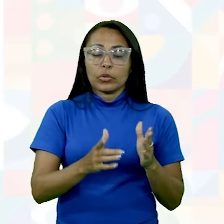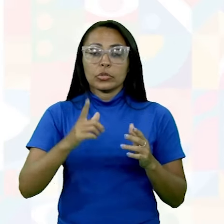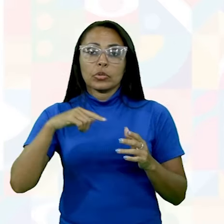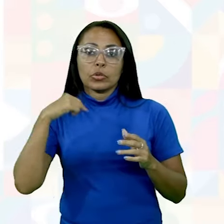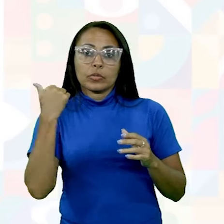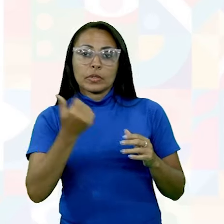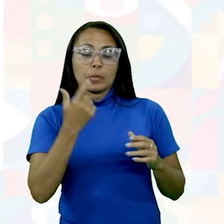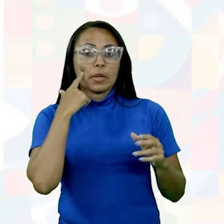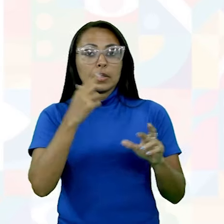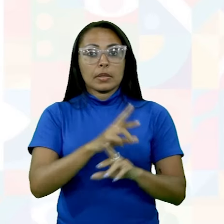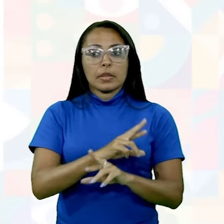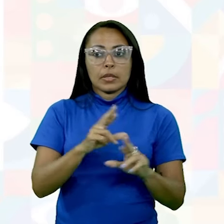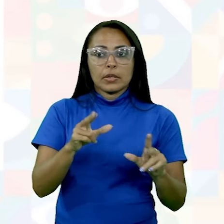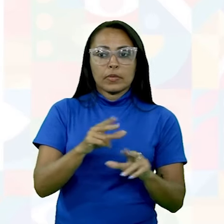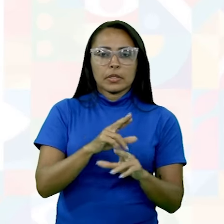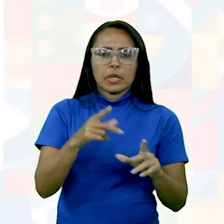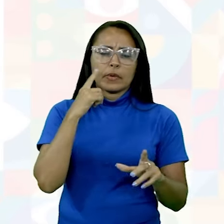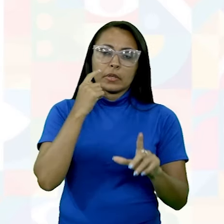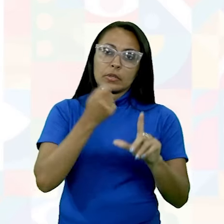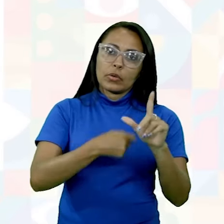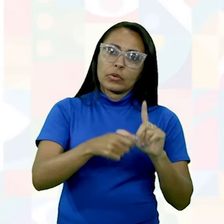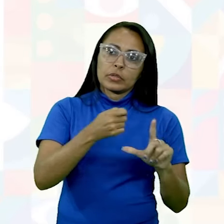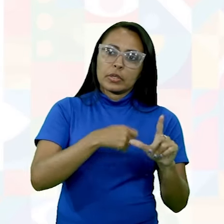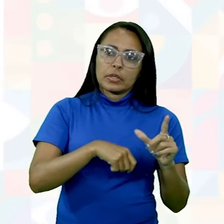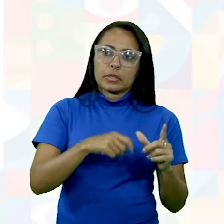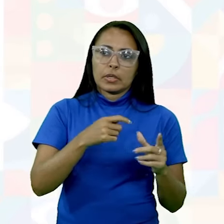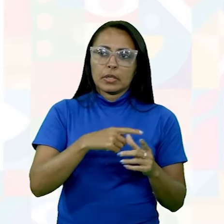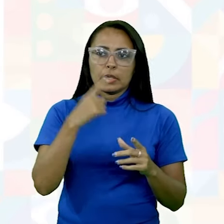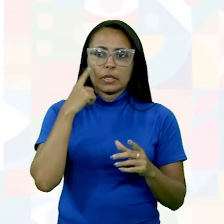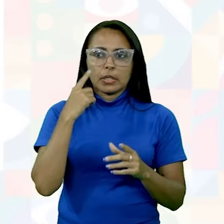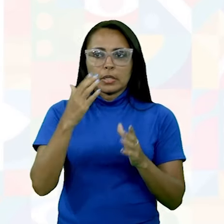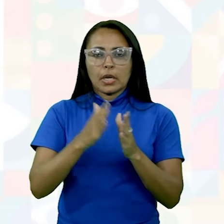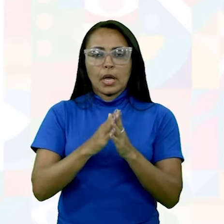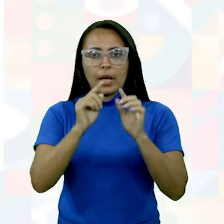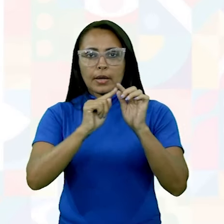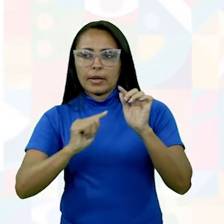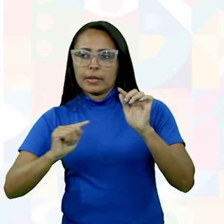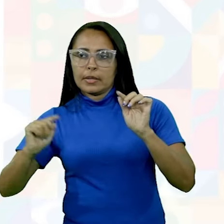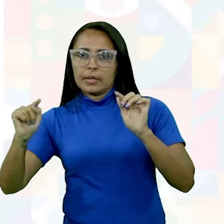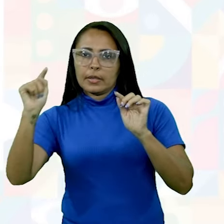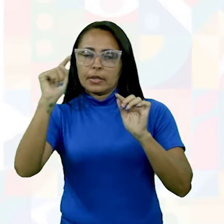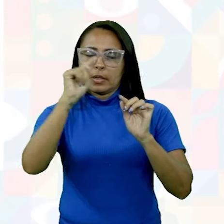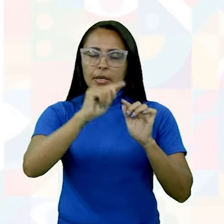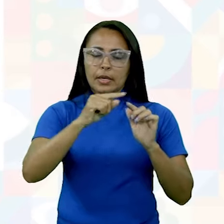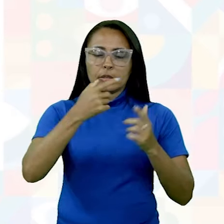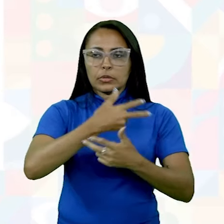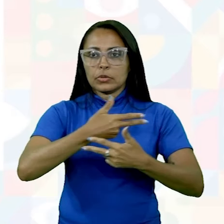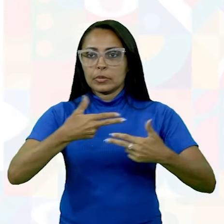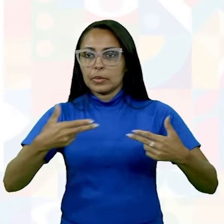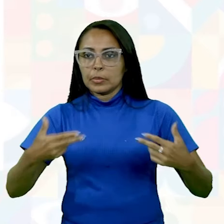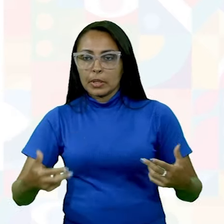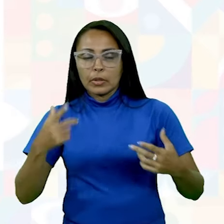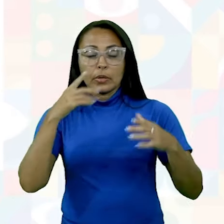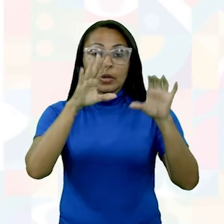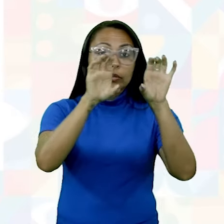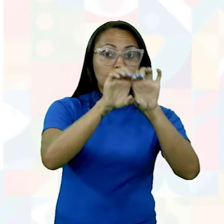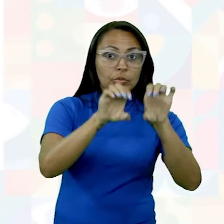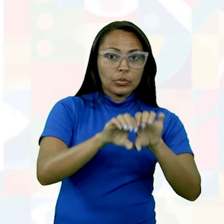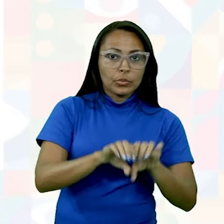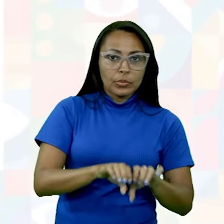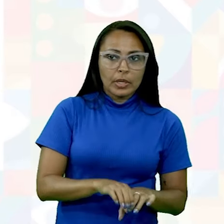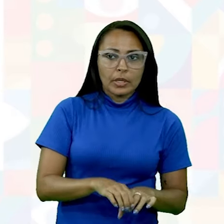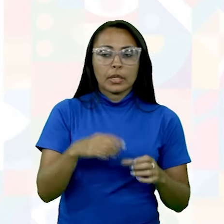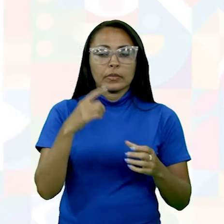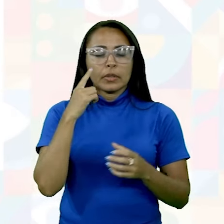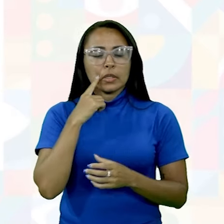diferença entre a logística e a cadeia de suprimentos. A cadeia de suprimentos, ela é uma estrutura que comporta